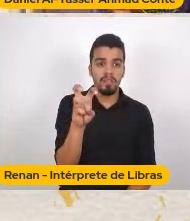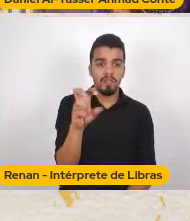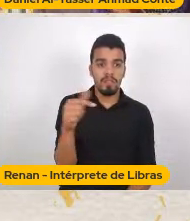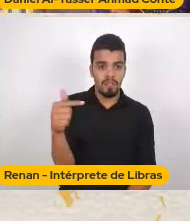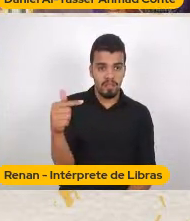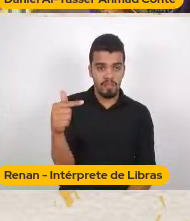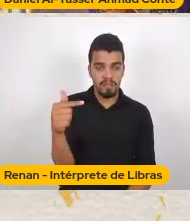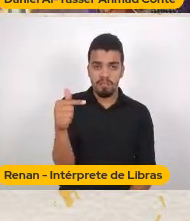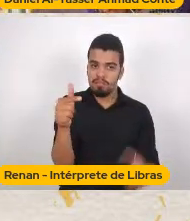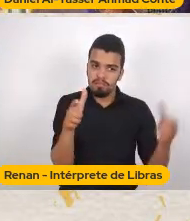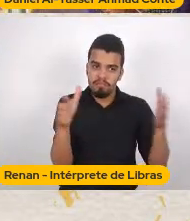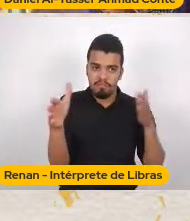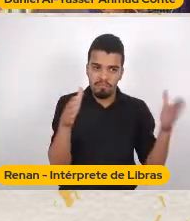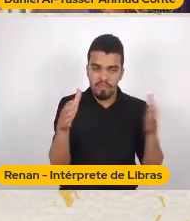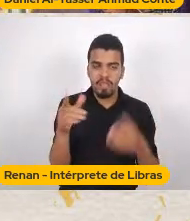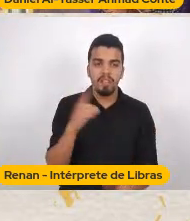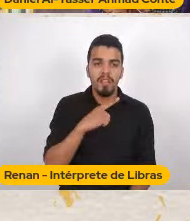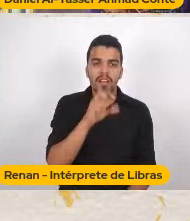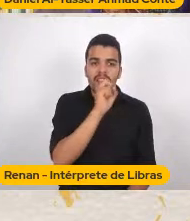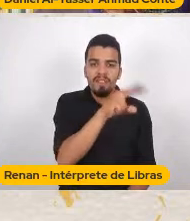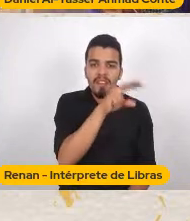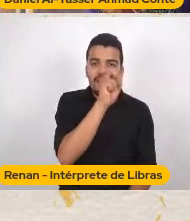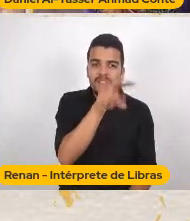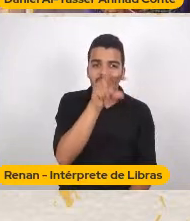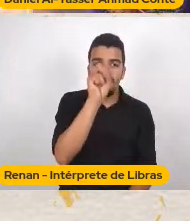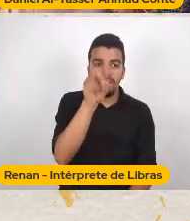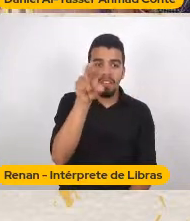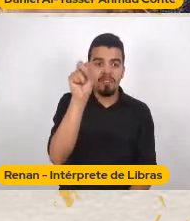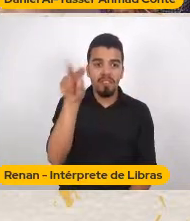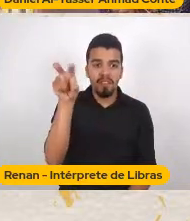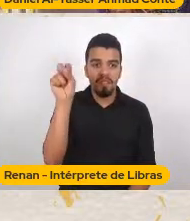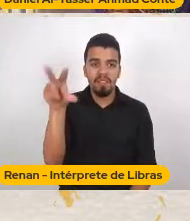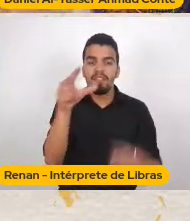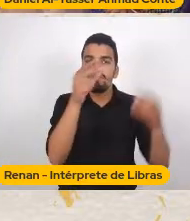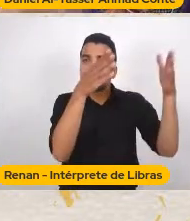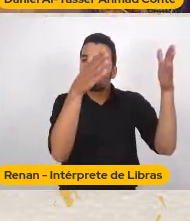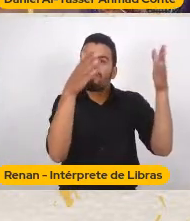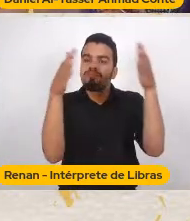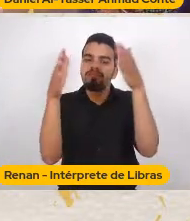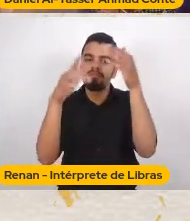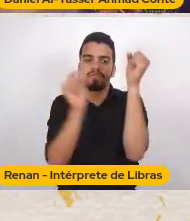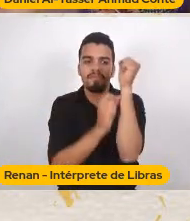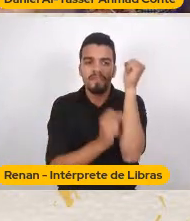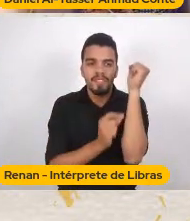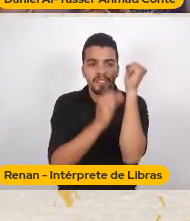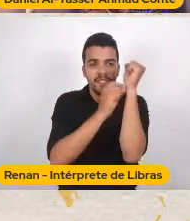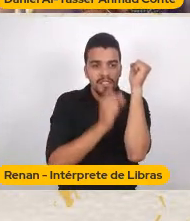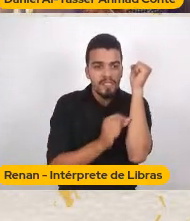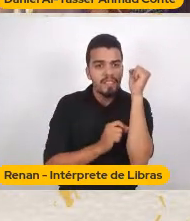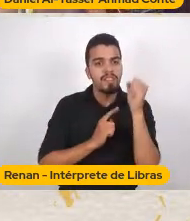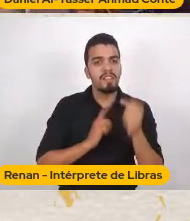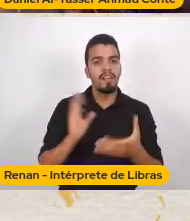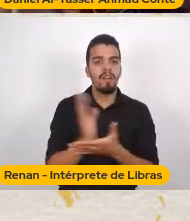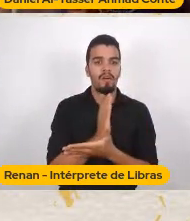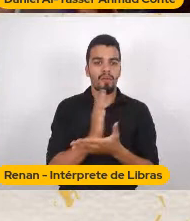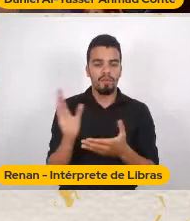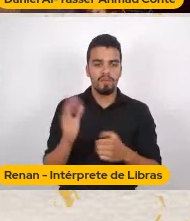alguns Algumas remasterizações Desculpa Tudo é remasterizado Salvo algum episódio